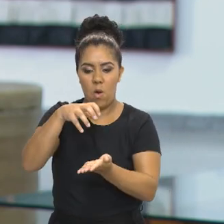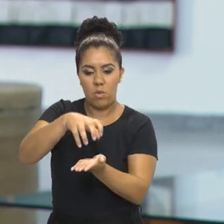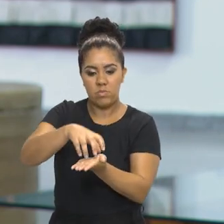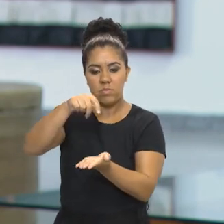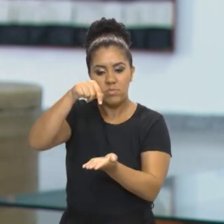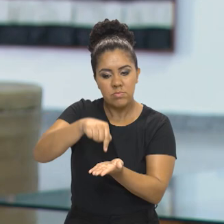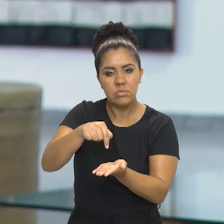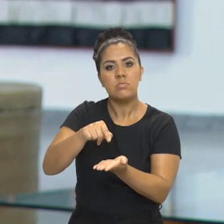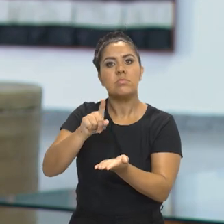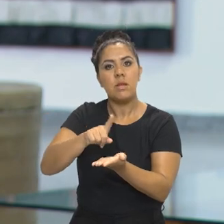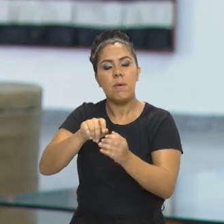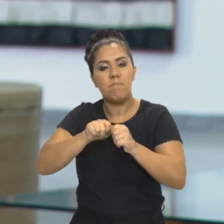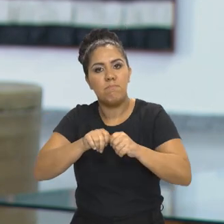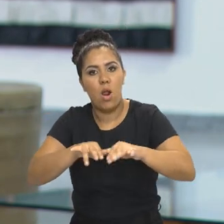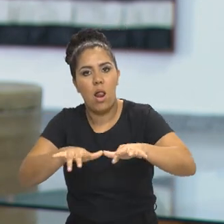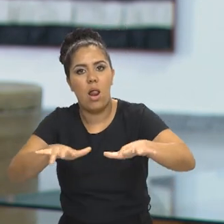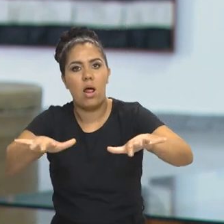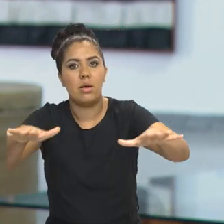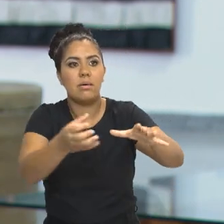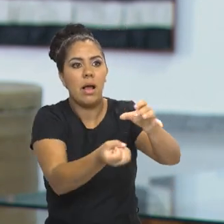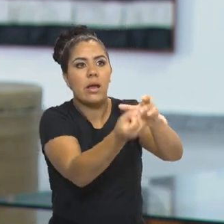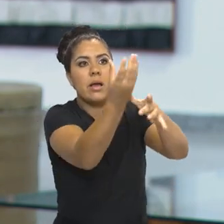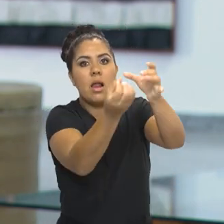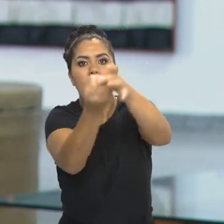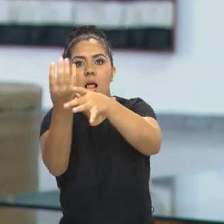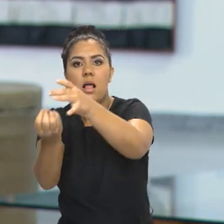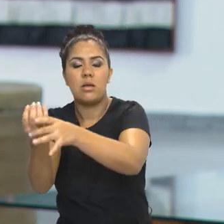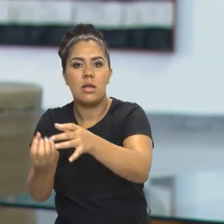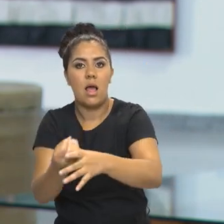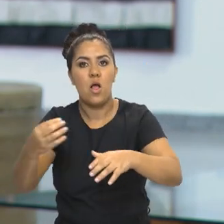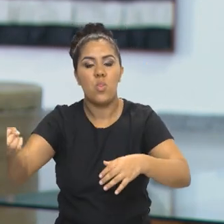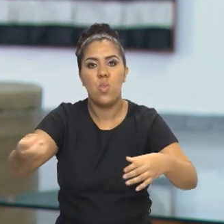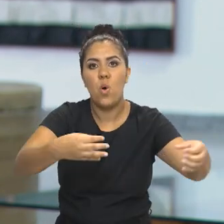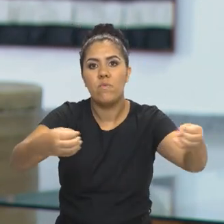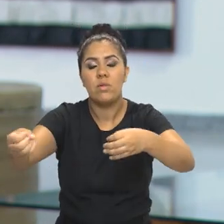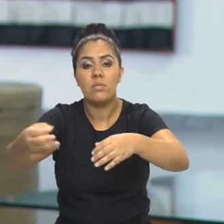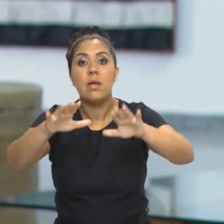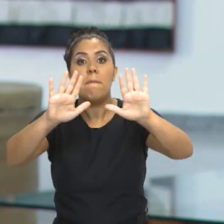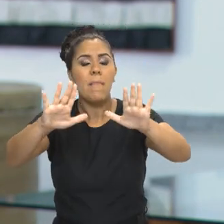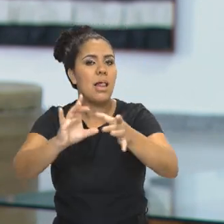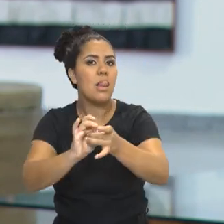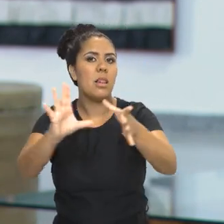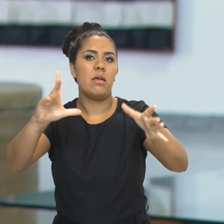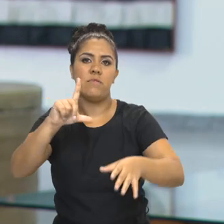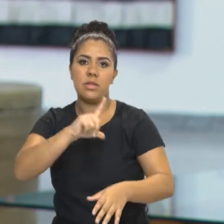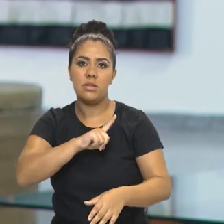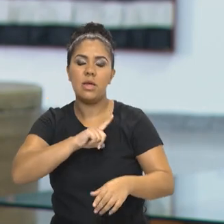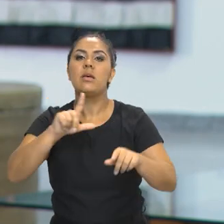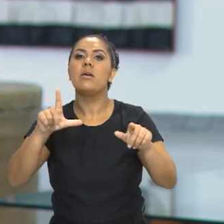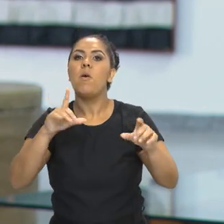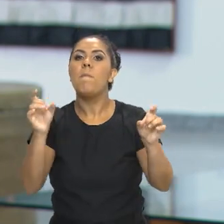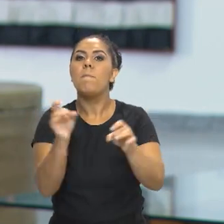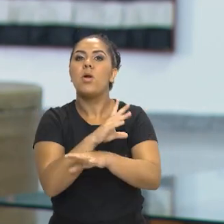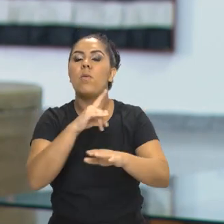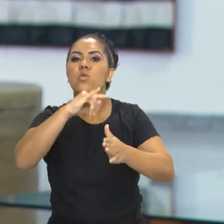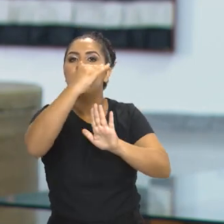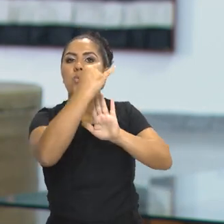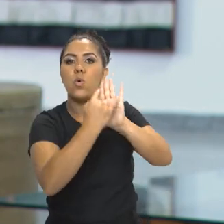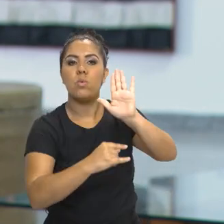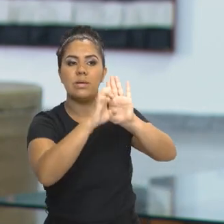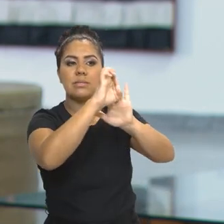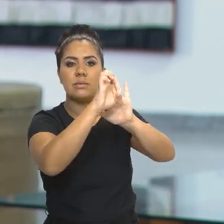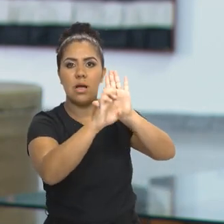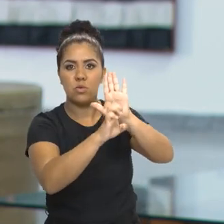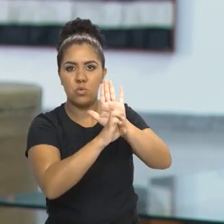Ibram com a vinculação de novos museus. Mas a criação de museus é livre. Ela é orientada pelo Estatuto de Museus, que é a nossa